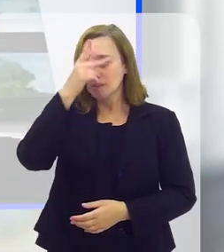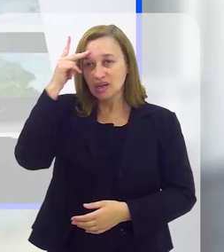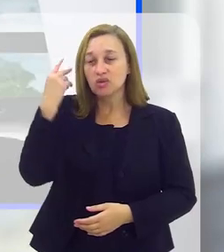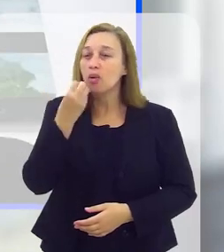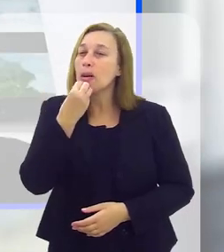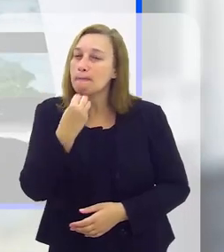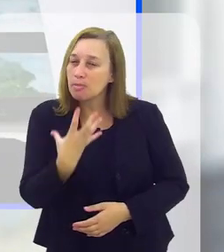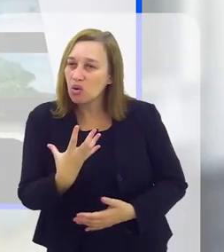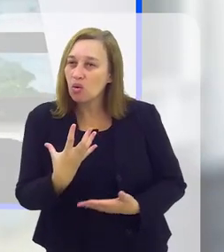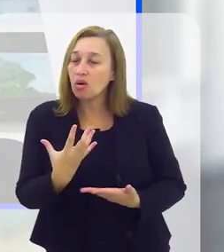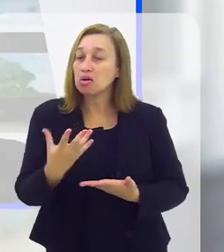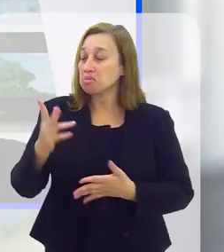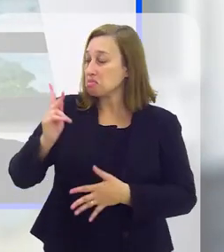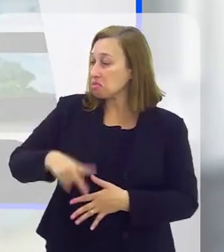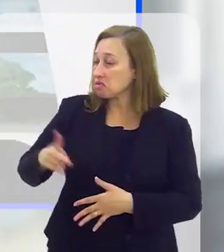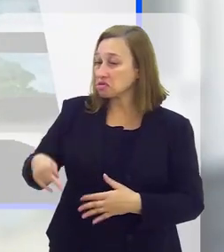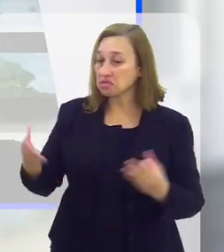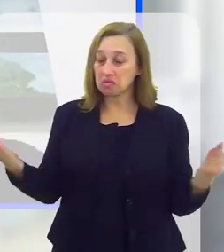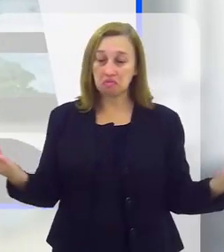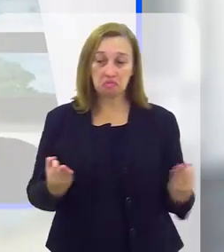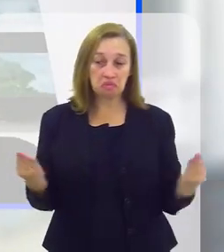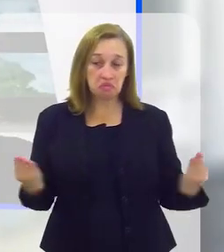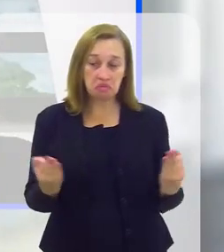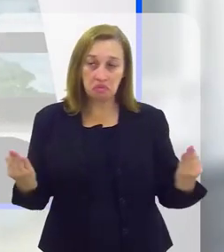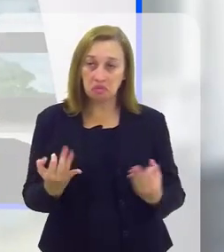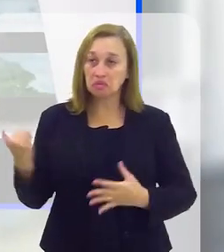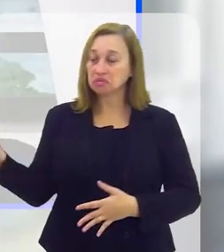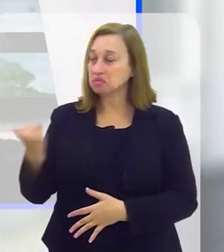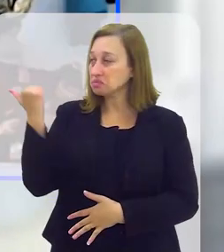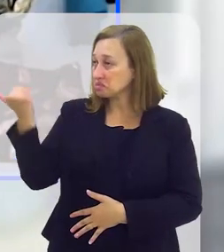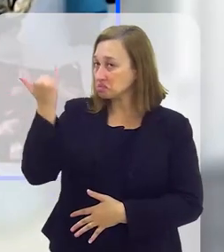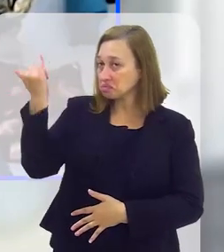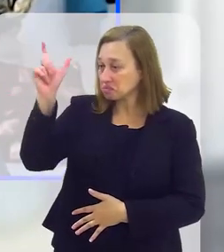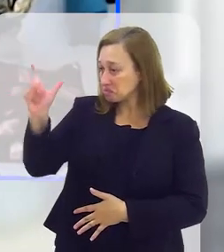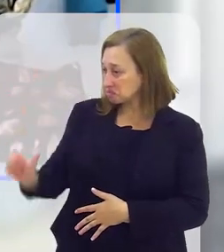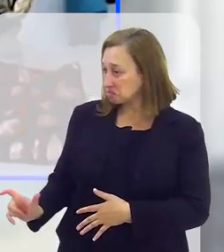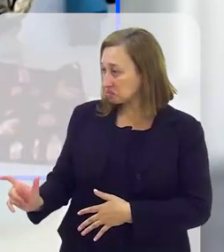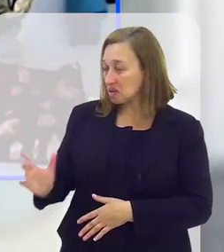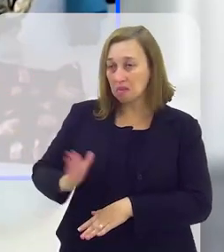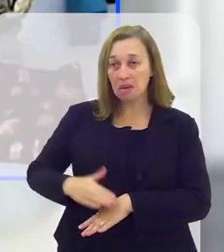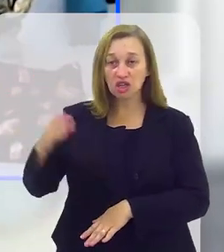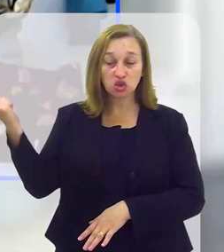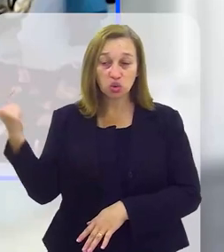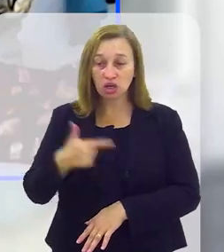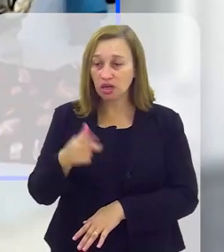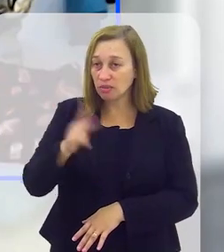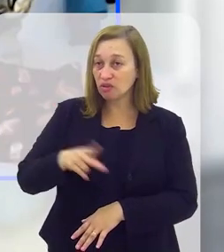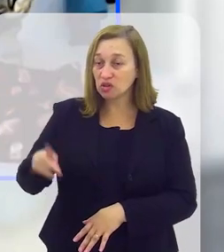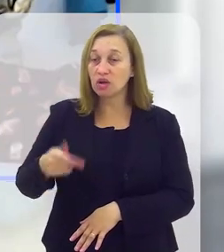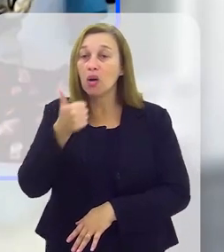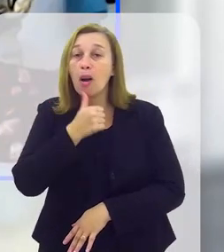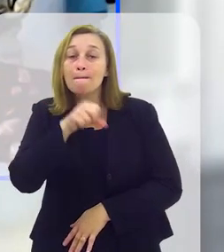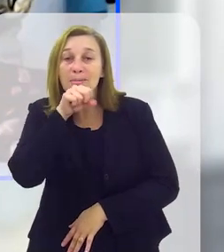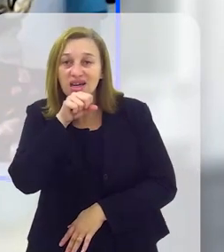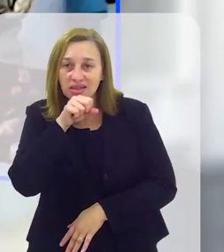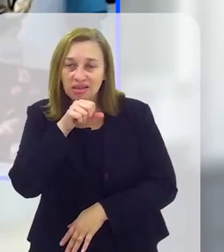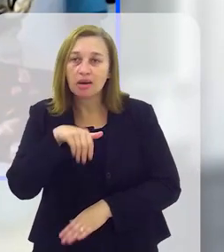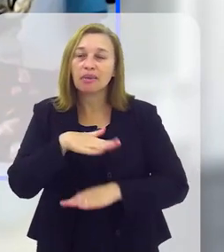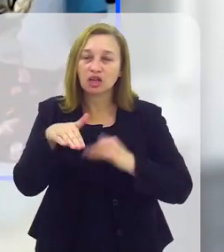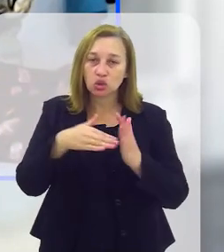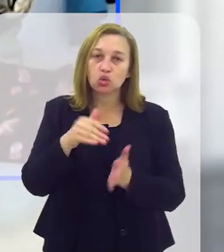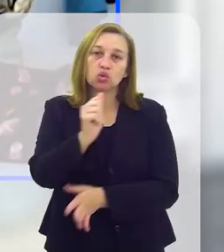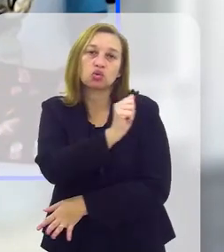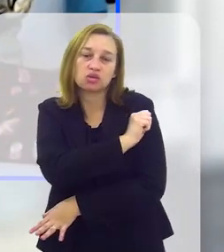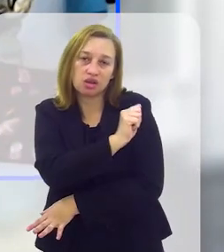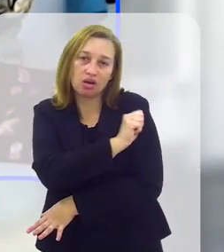essas... Anitta é um monumento, além de ser uma professora excepcional, uma figura